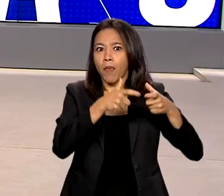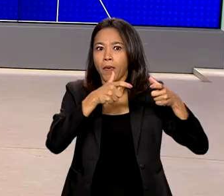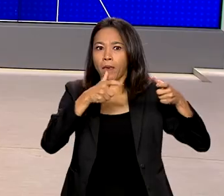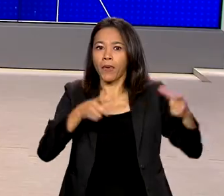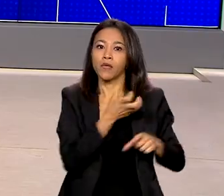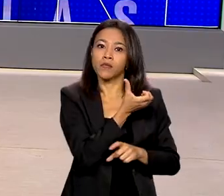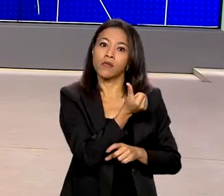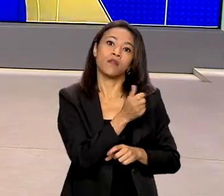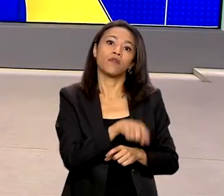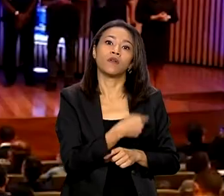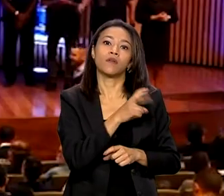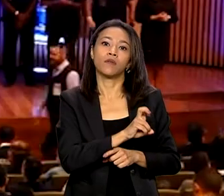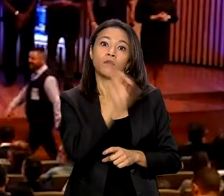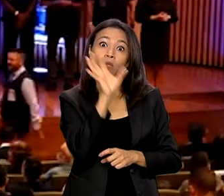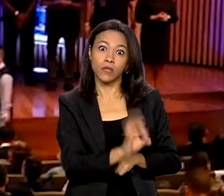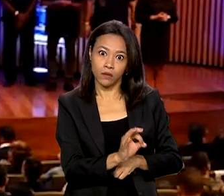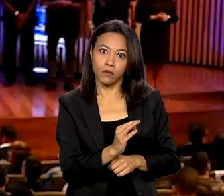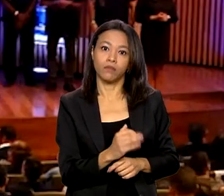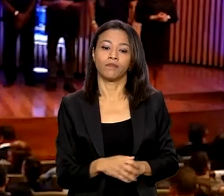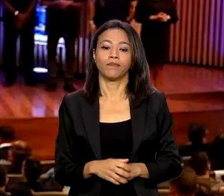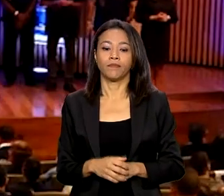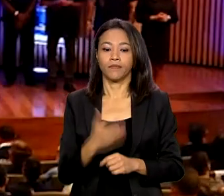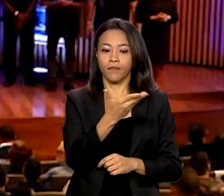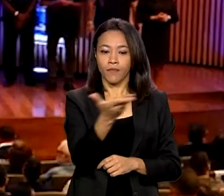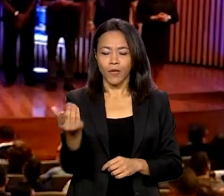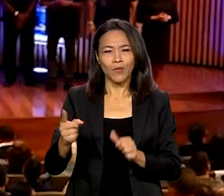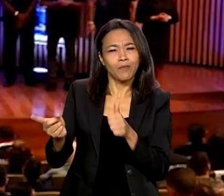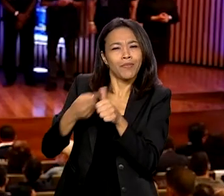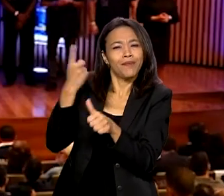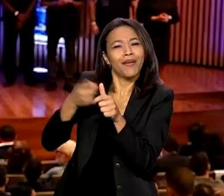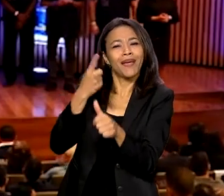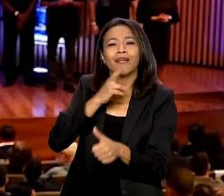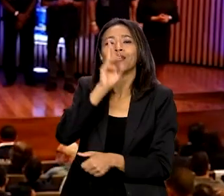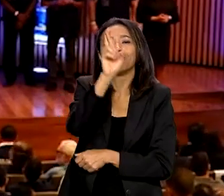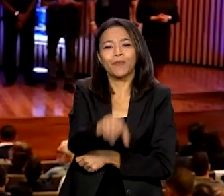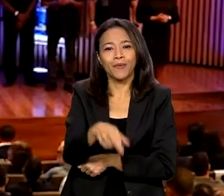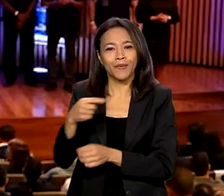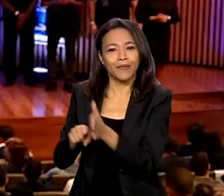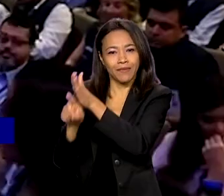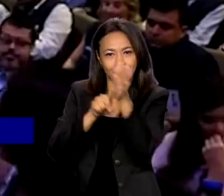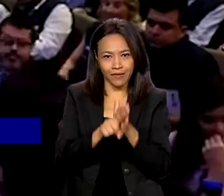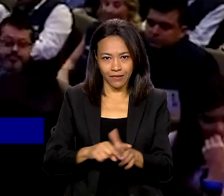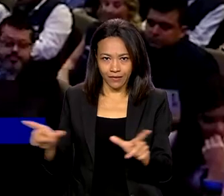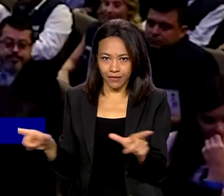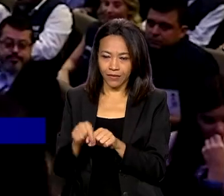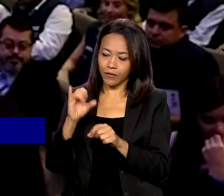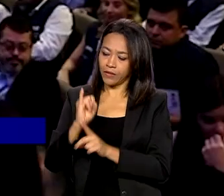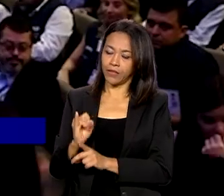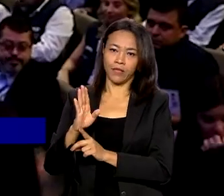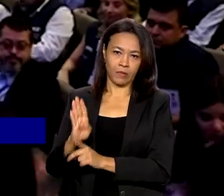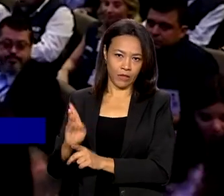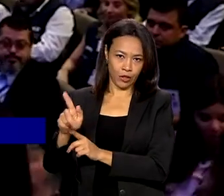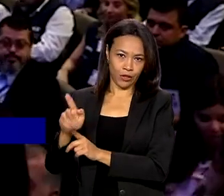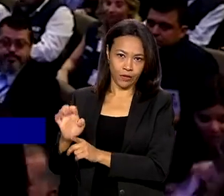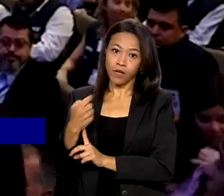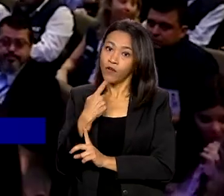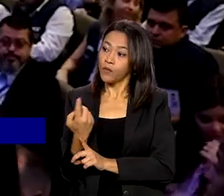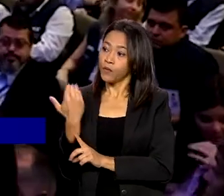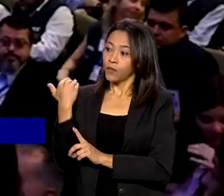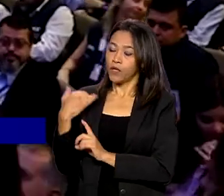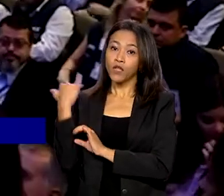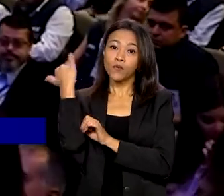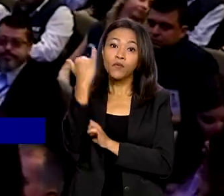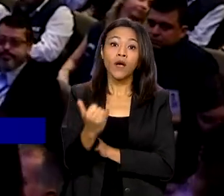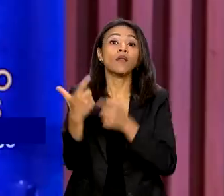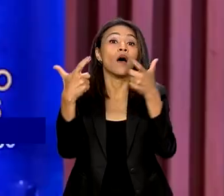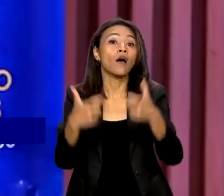,5%. Os primeiros resultados do Censo 2022 foram divulgados neste encontro